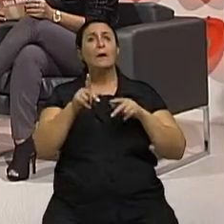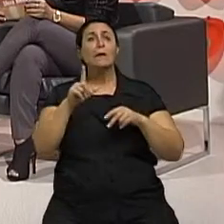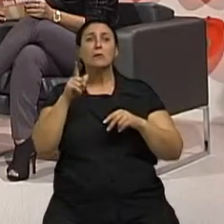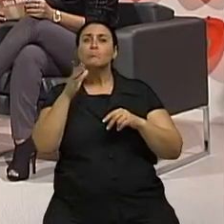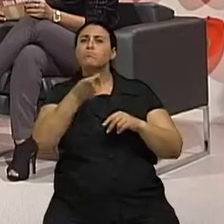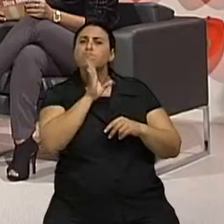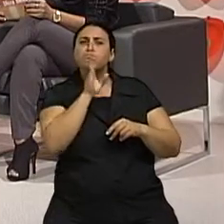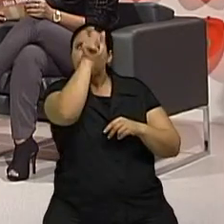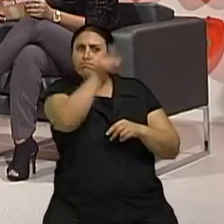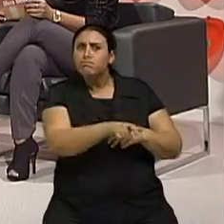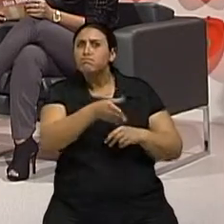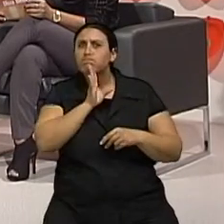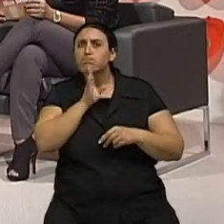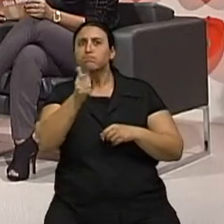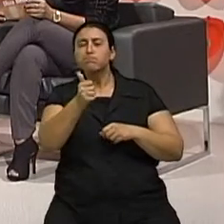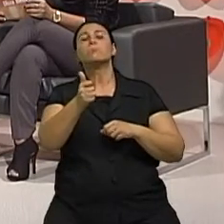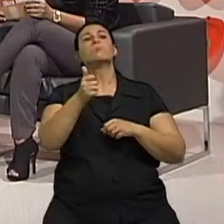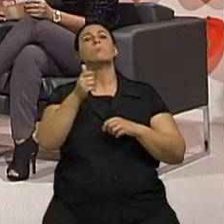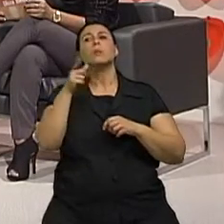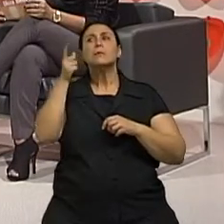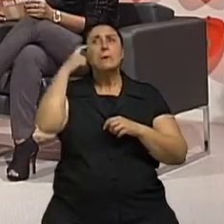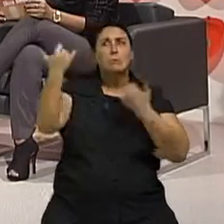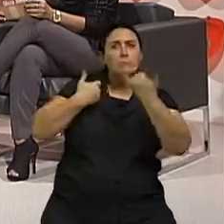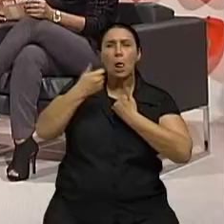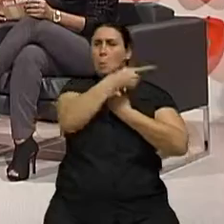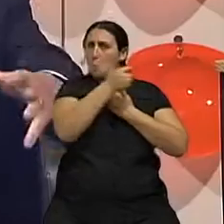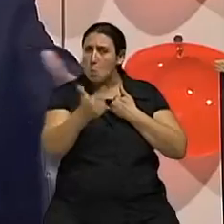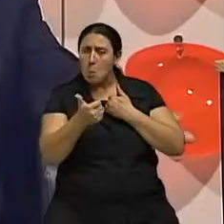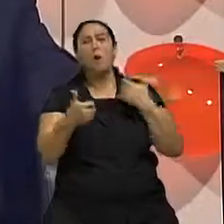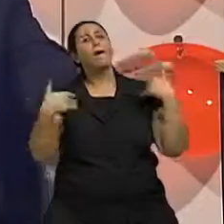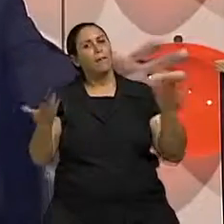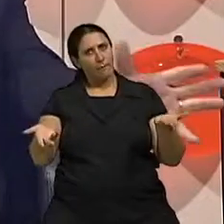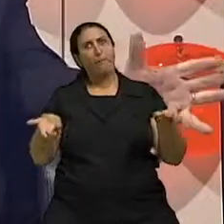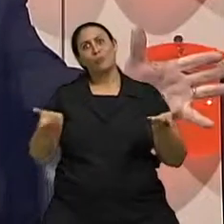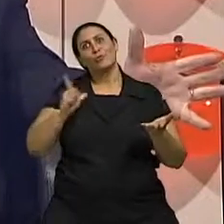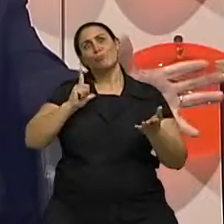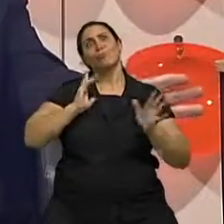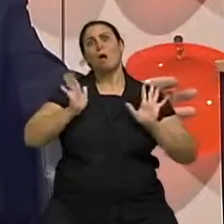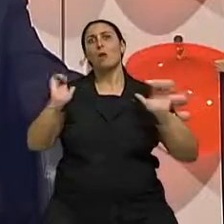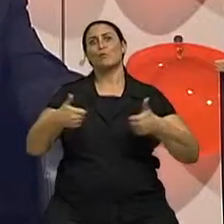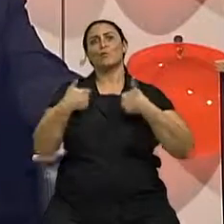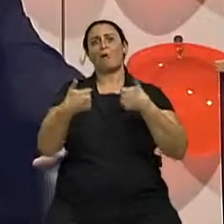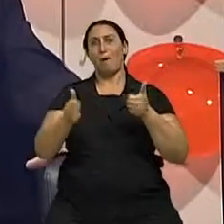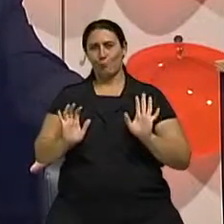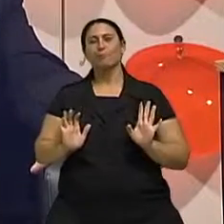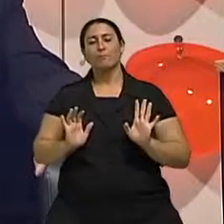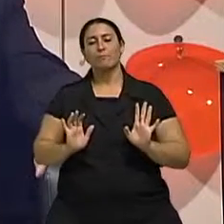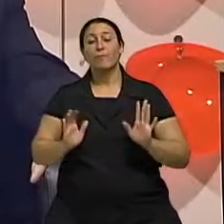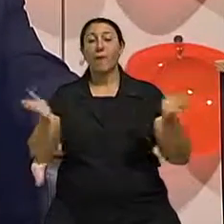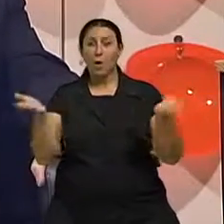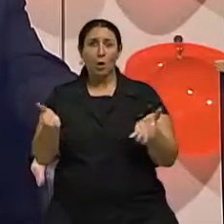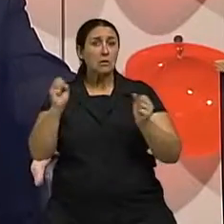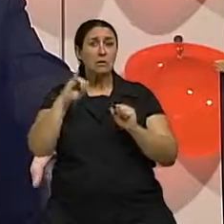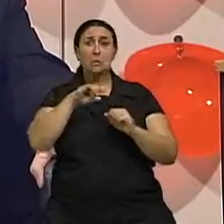para um especialista, uma pessoa competente, a cirurgia já tem 50% de sucesso. Claro. Se ela